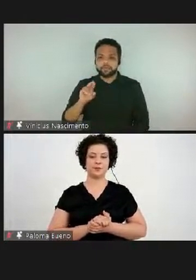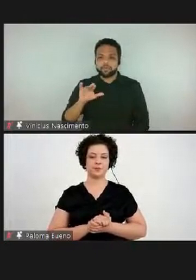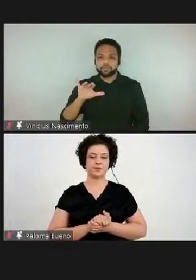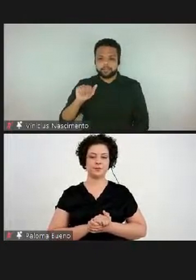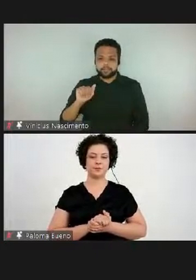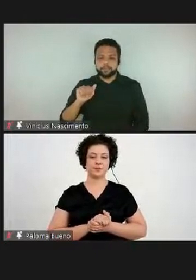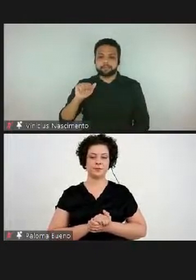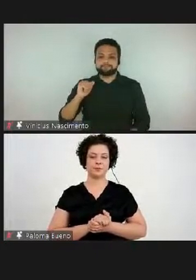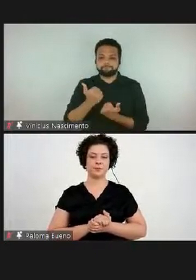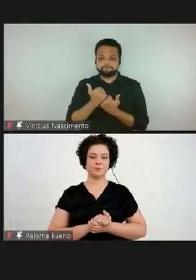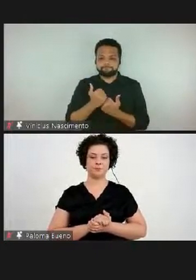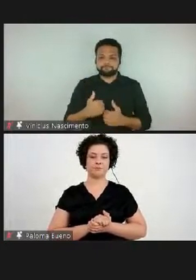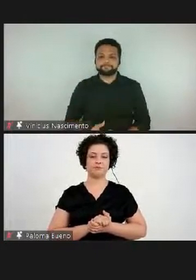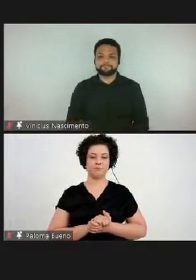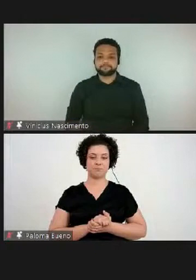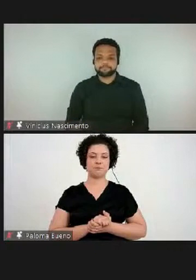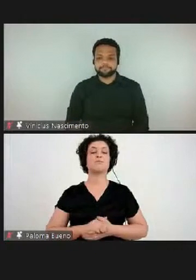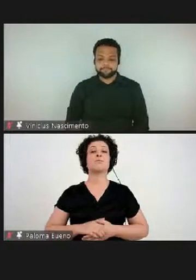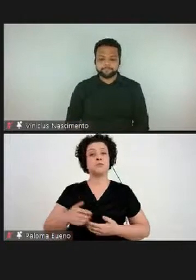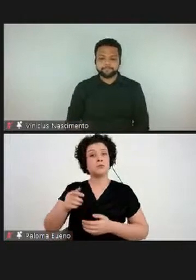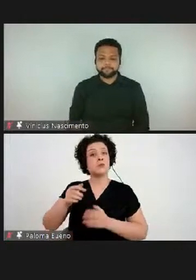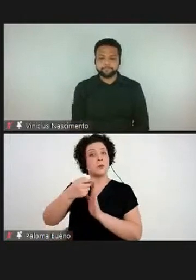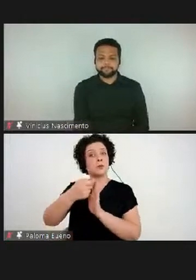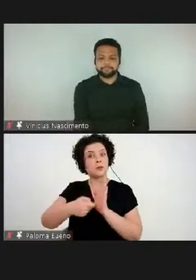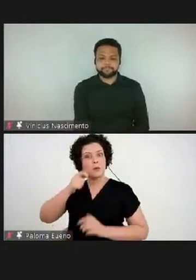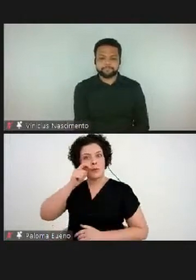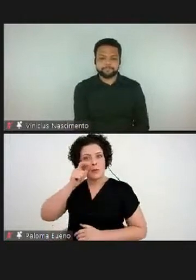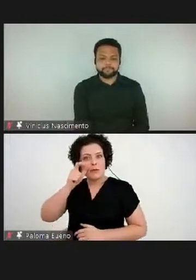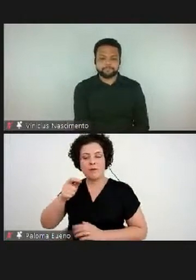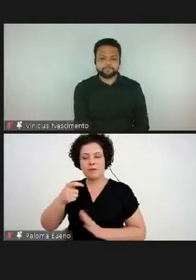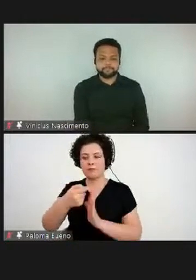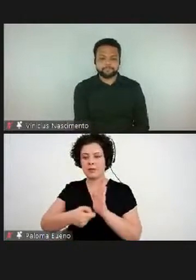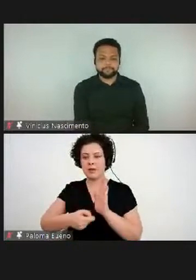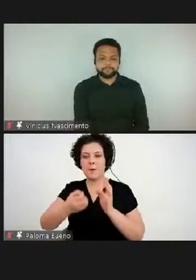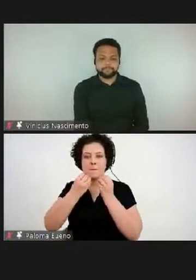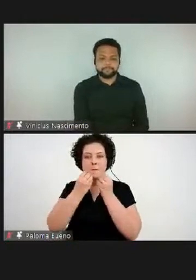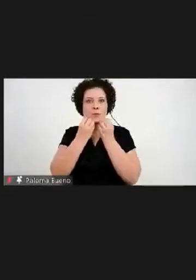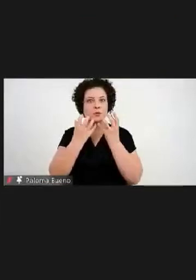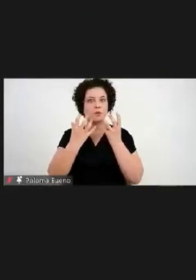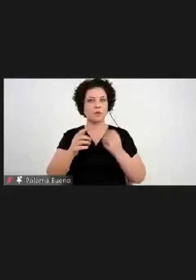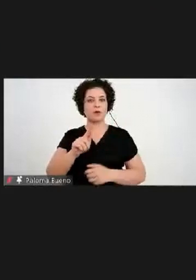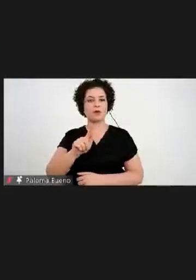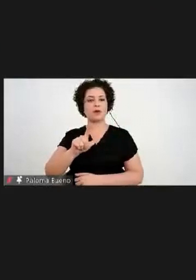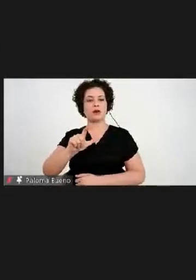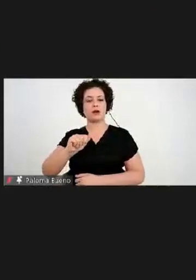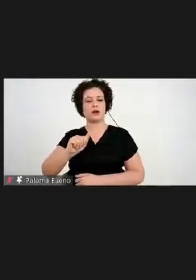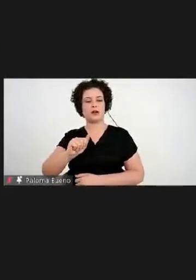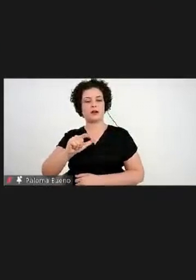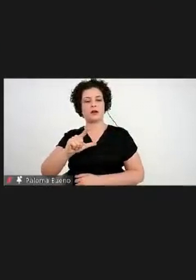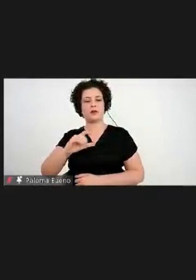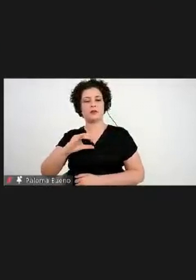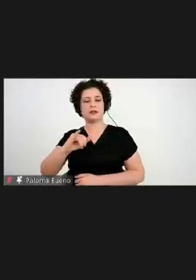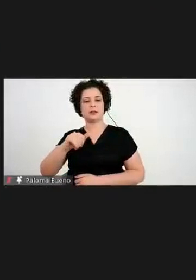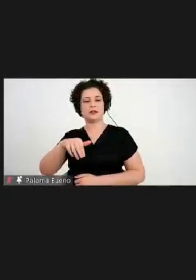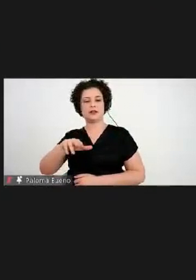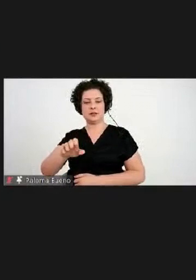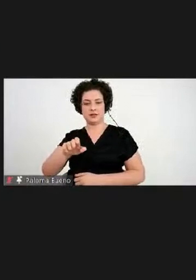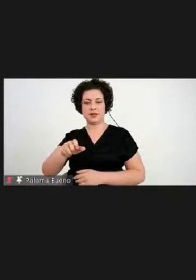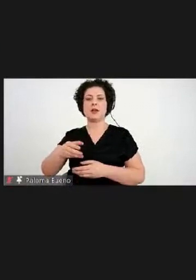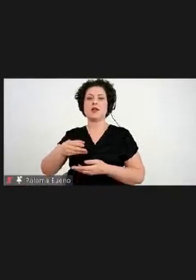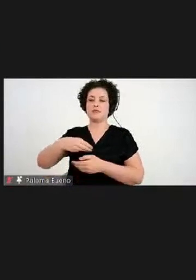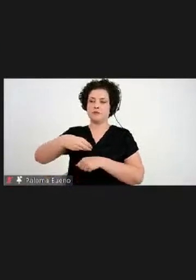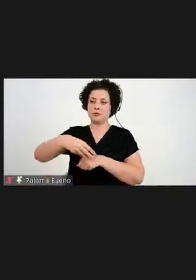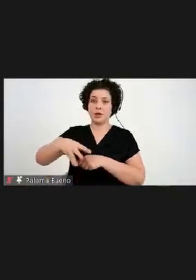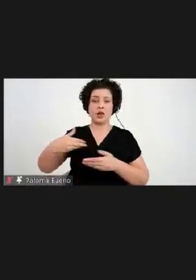Então foi muito interessante. E o texto é muito bom da Galciani e ele é compartilhado para a leitura